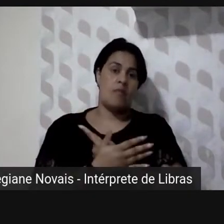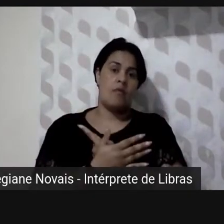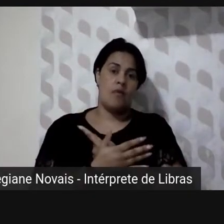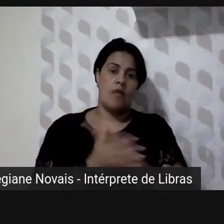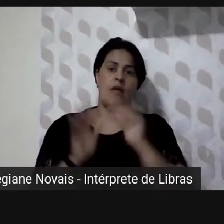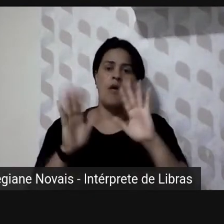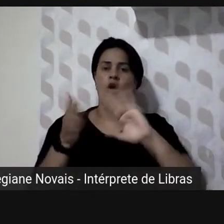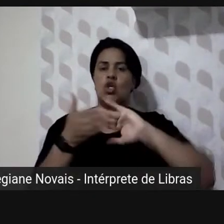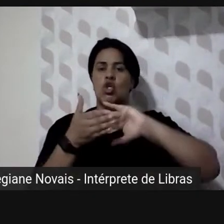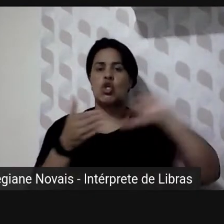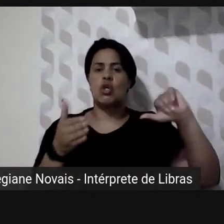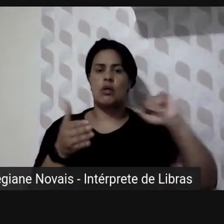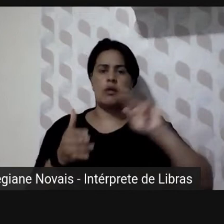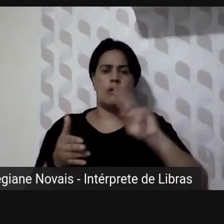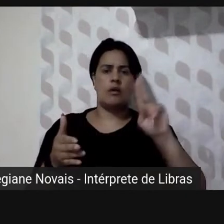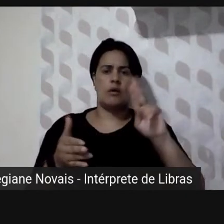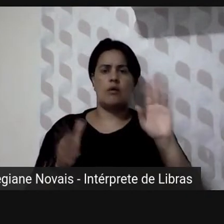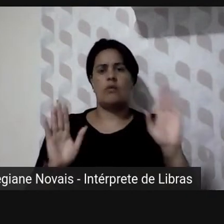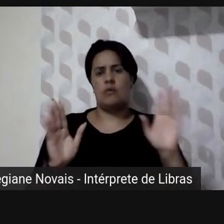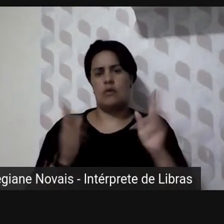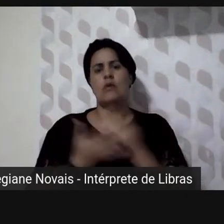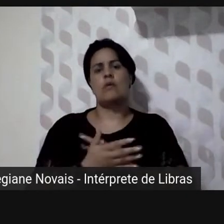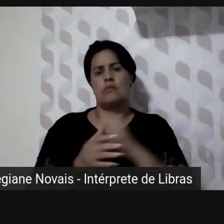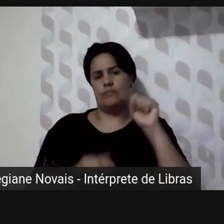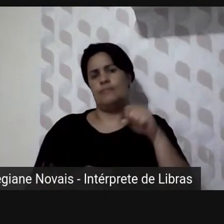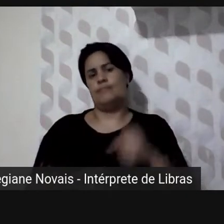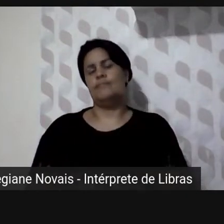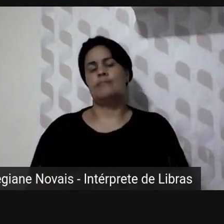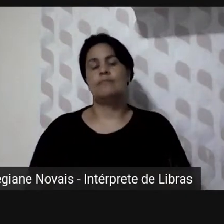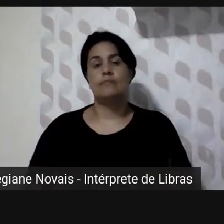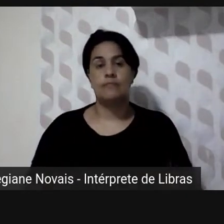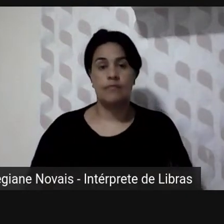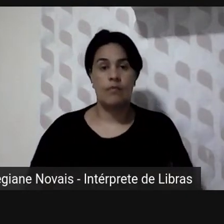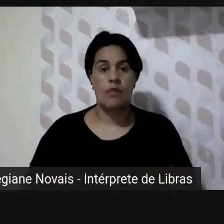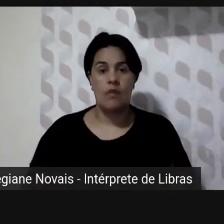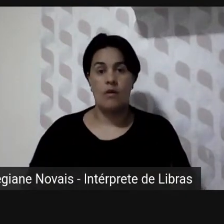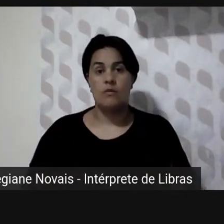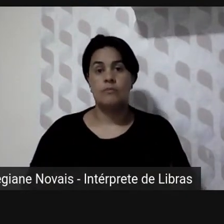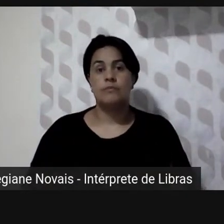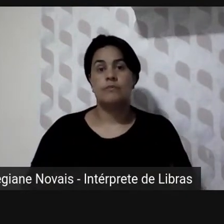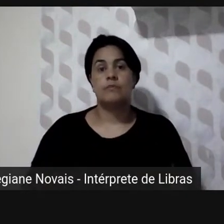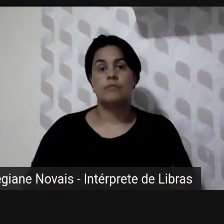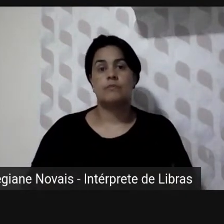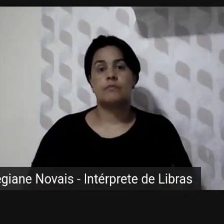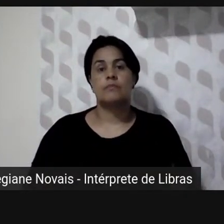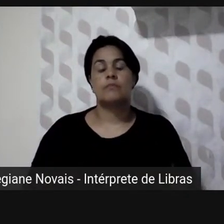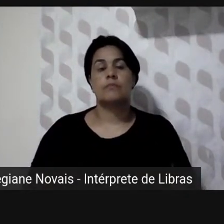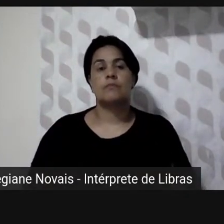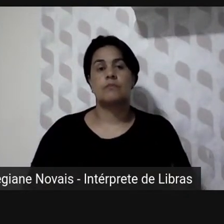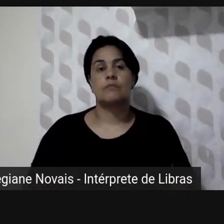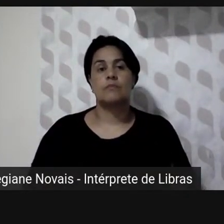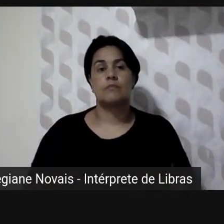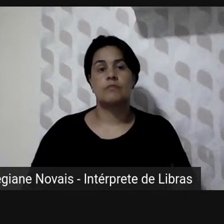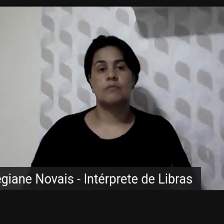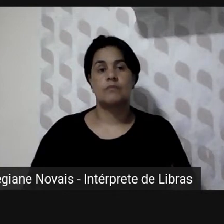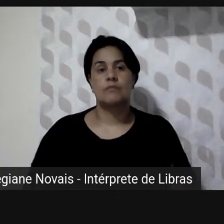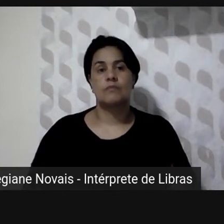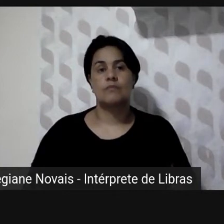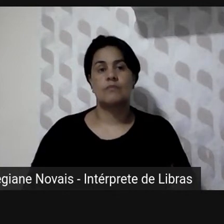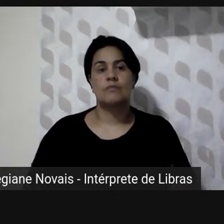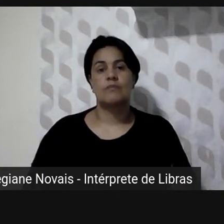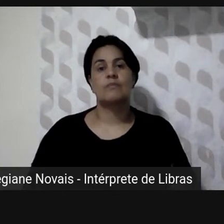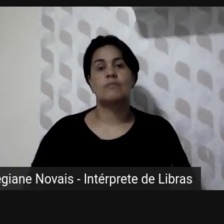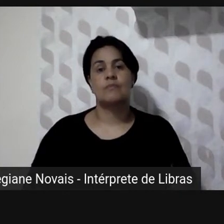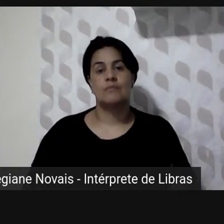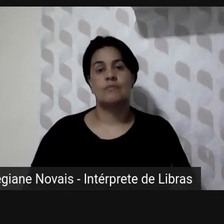nome aí do banco de ideias isso acontece de vez em quando quer dizer preocupação é com a não autoria eu gosto de